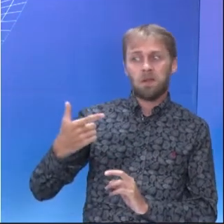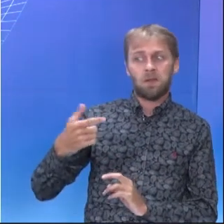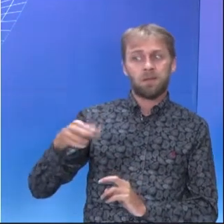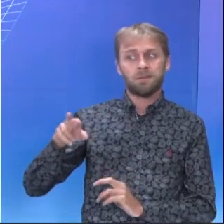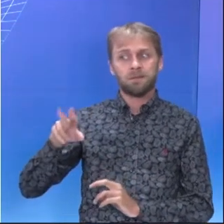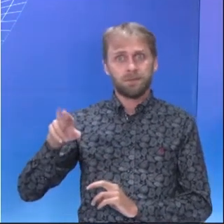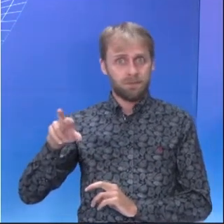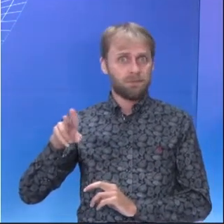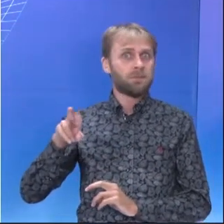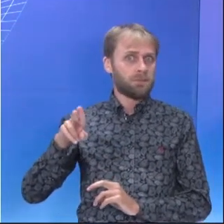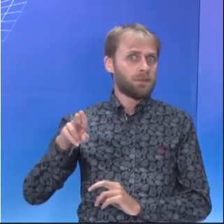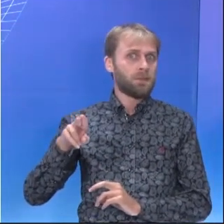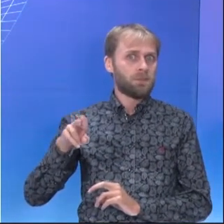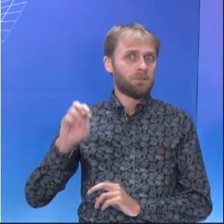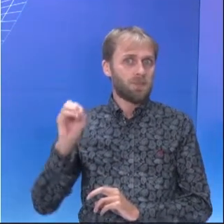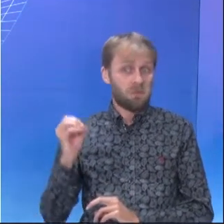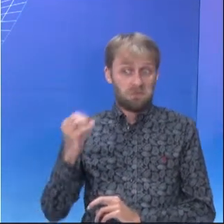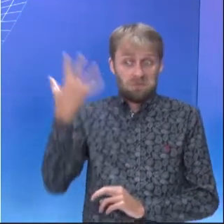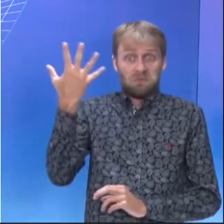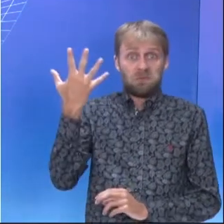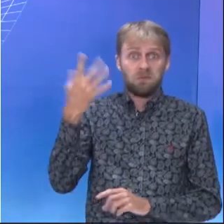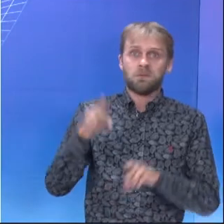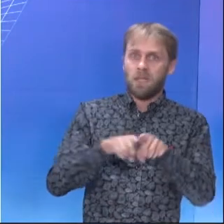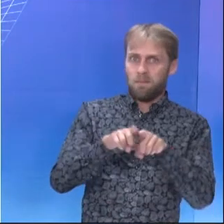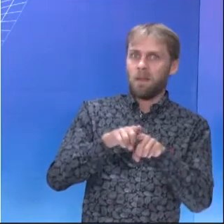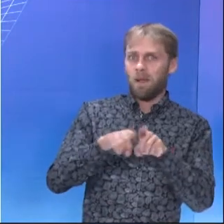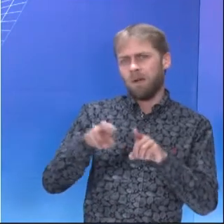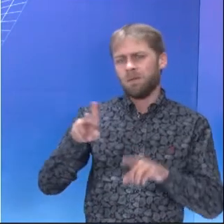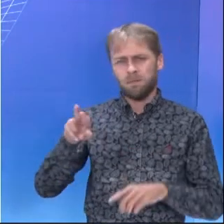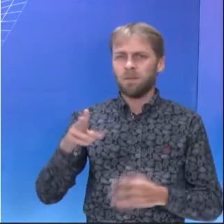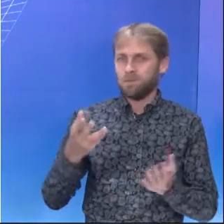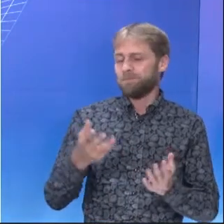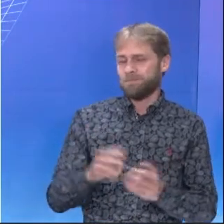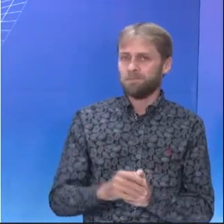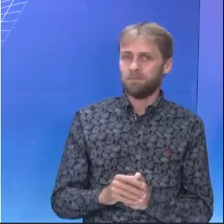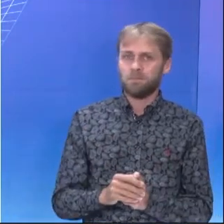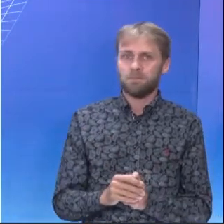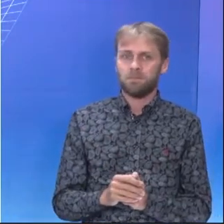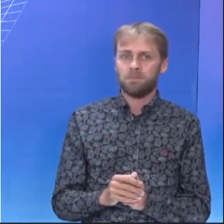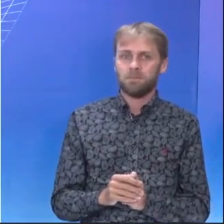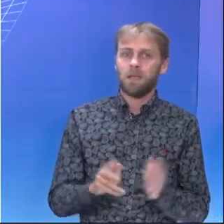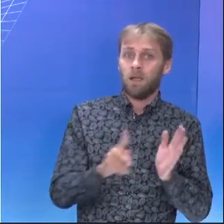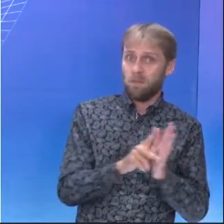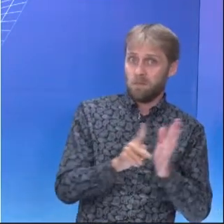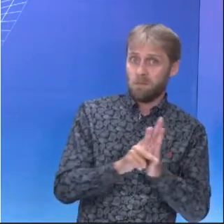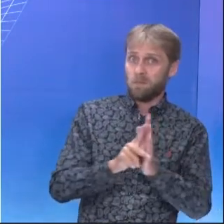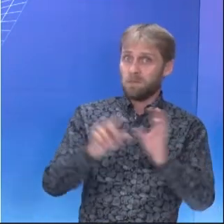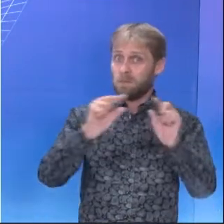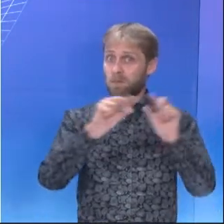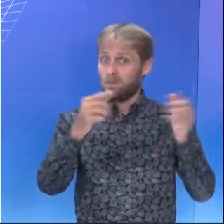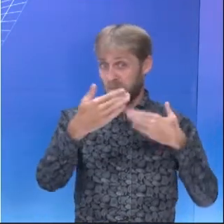Então, é uma tragédia que aconteceu entre dois irmãos. A própria